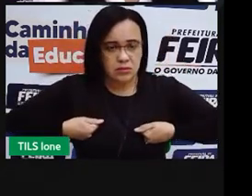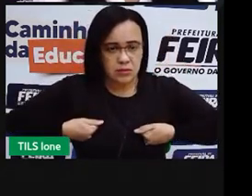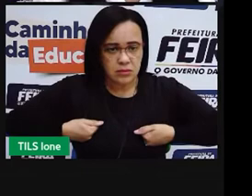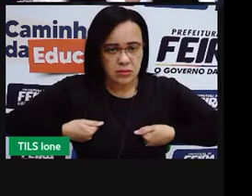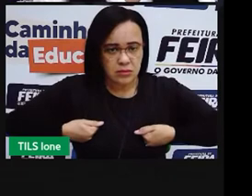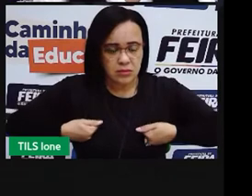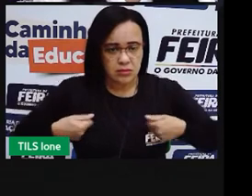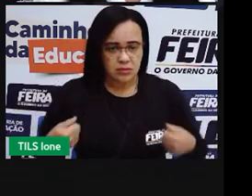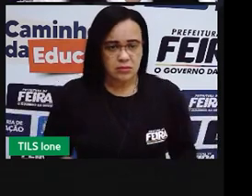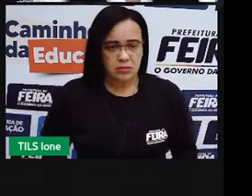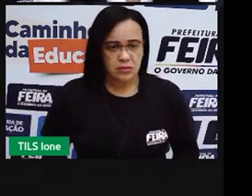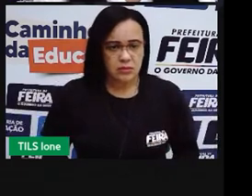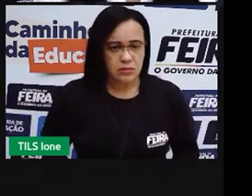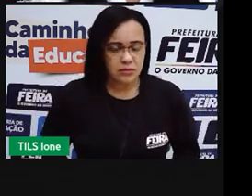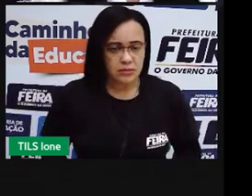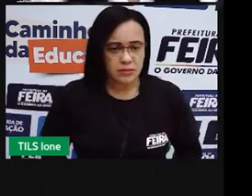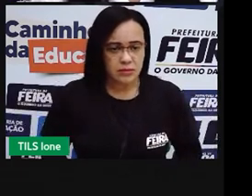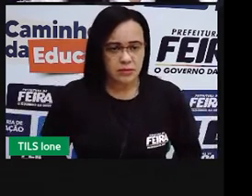ouve?